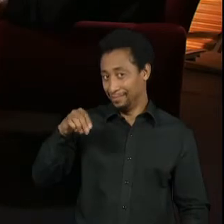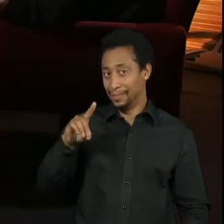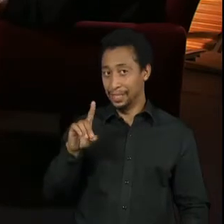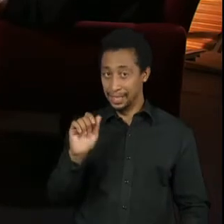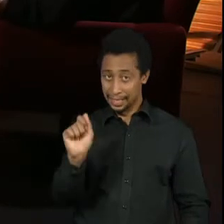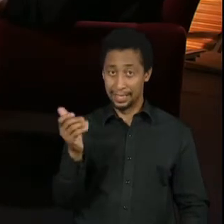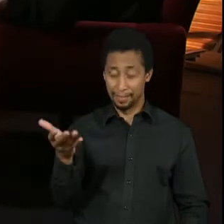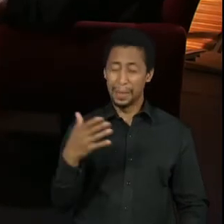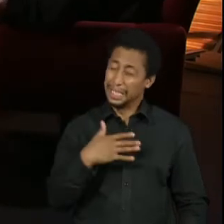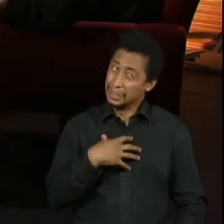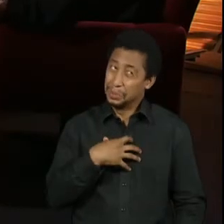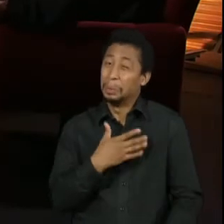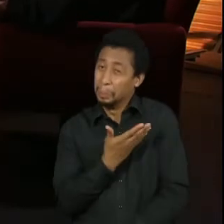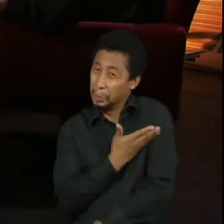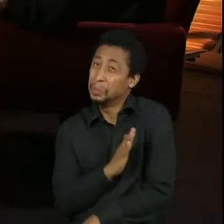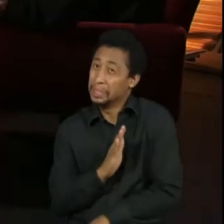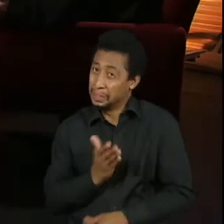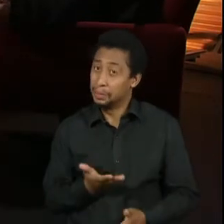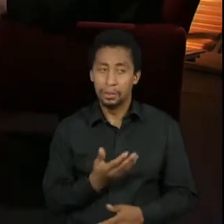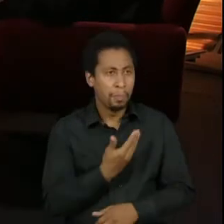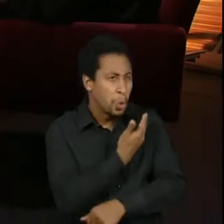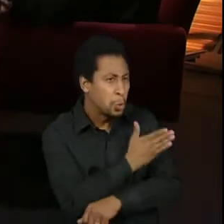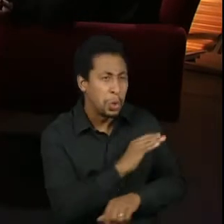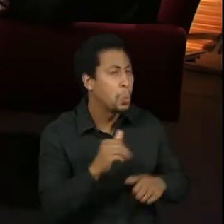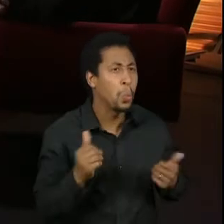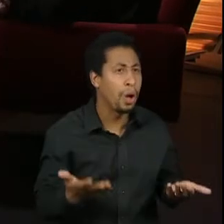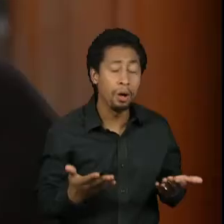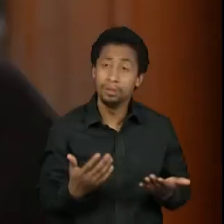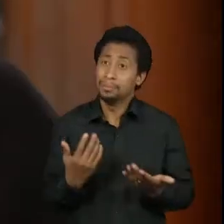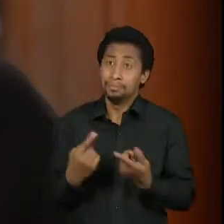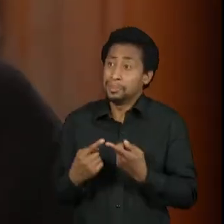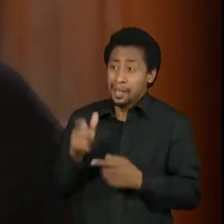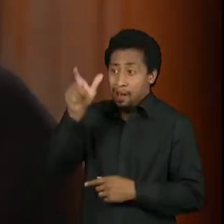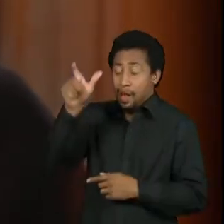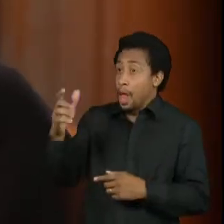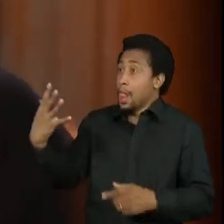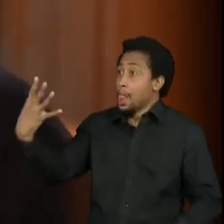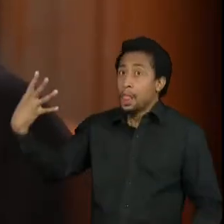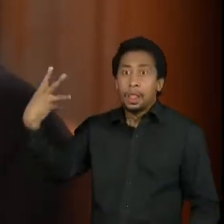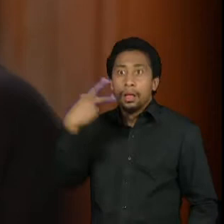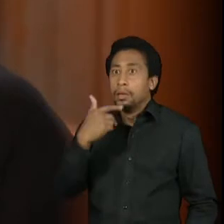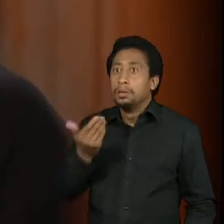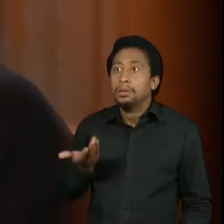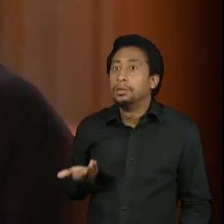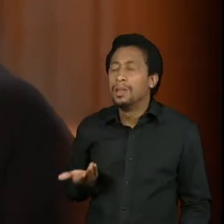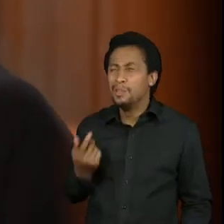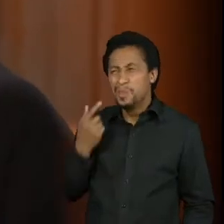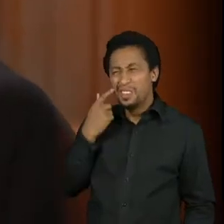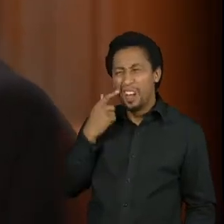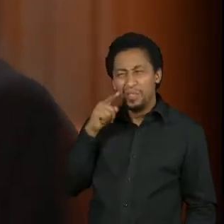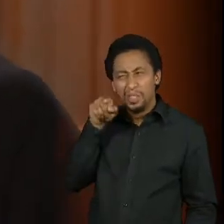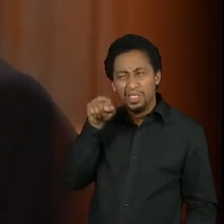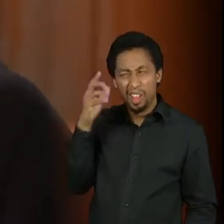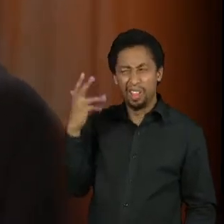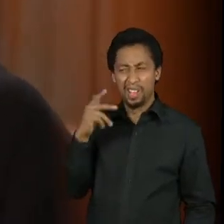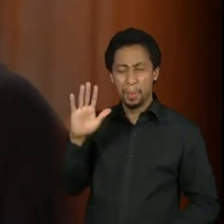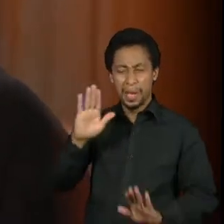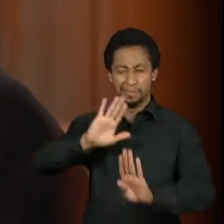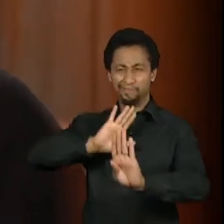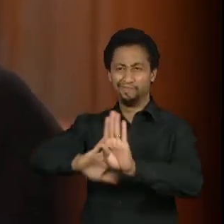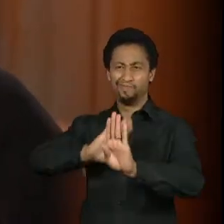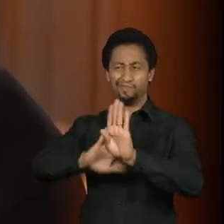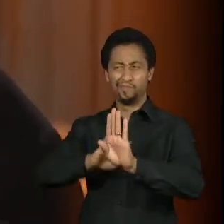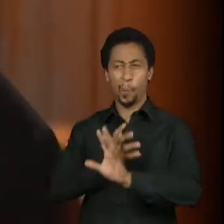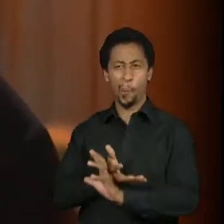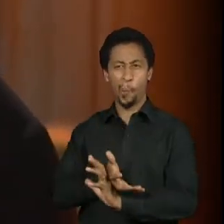Eu achava que ela era linda, porque ela era uma mulher deslumbrante, eu achava assim, gente, eu acho que essa mulher é meio vazia. Não sei, eu tinha muito,